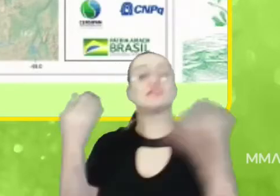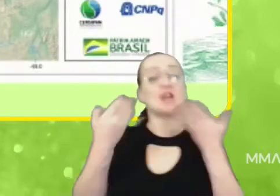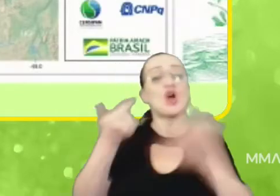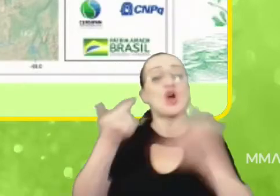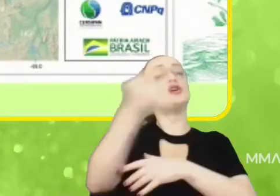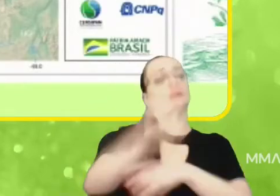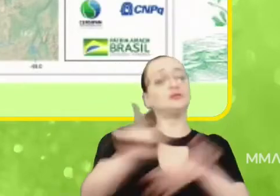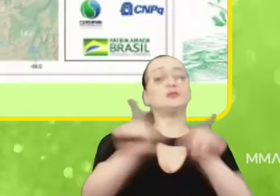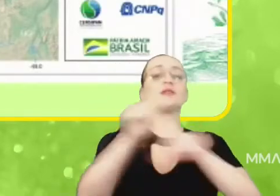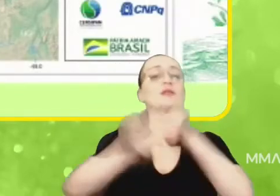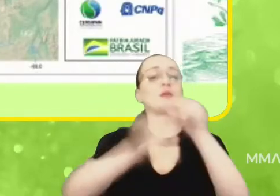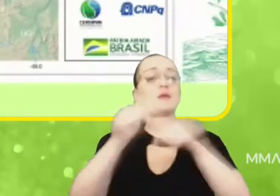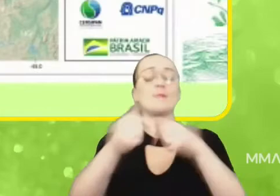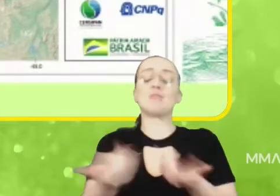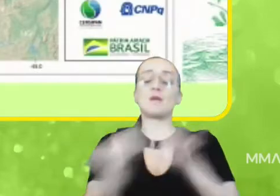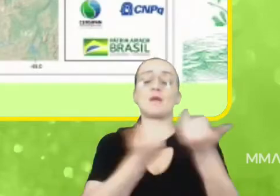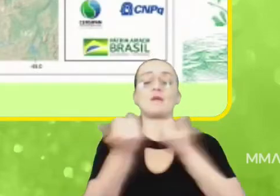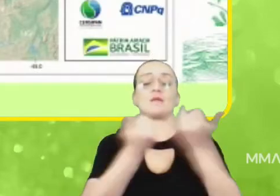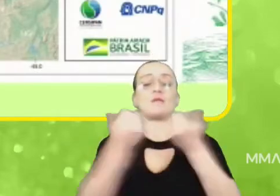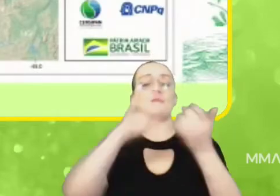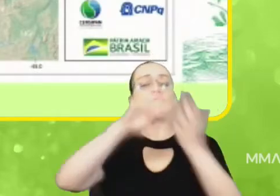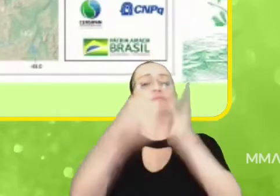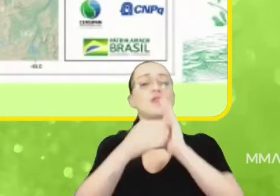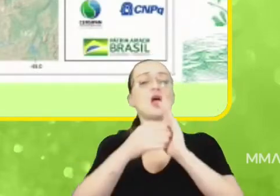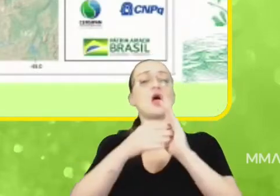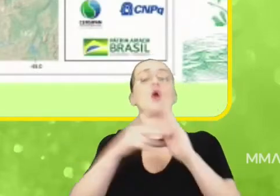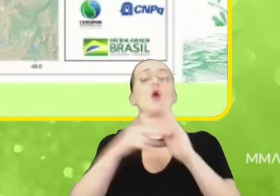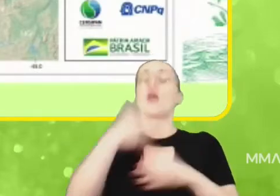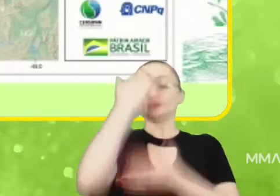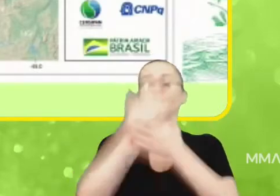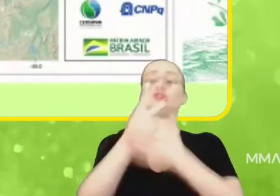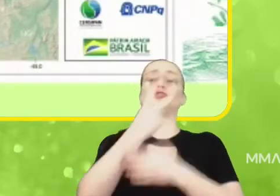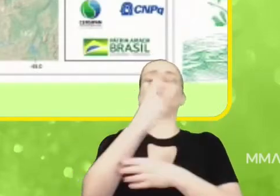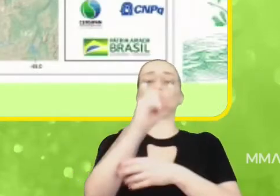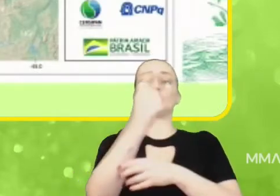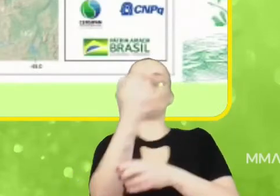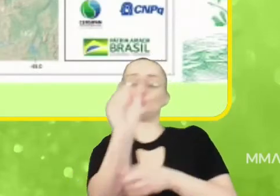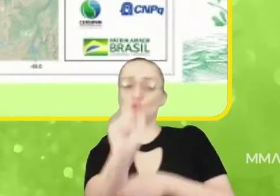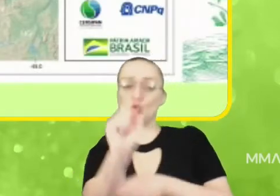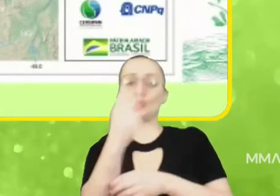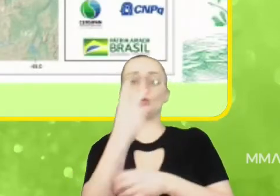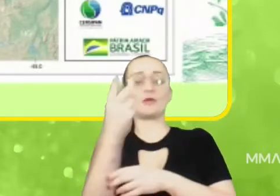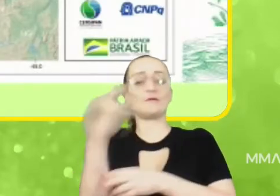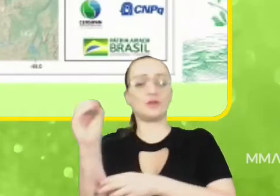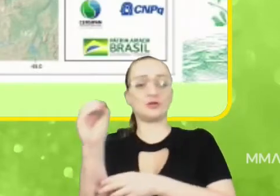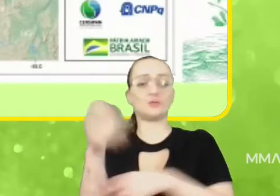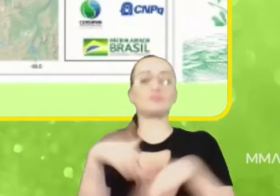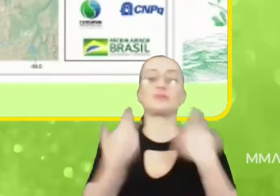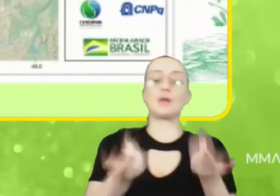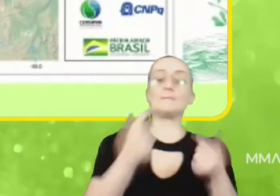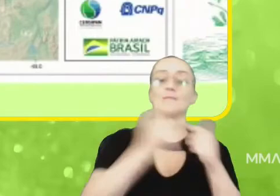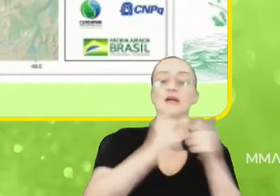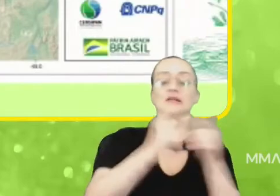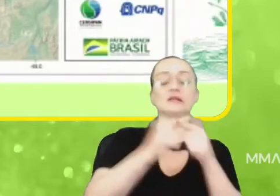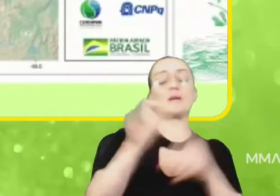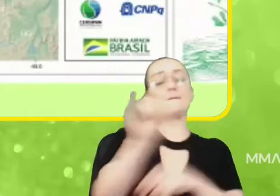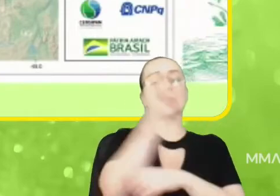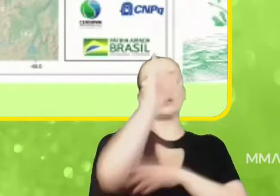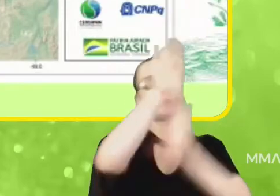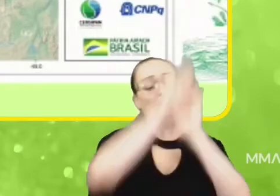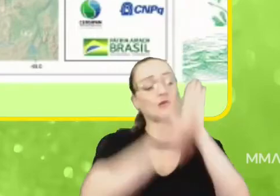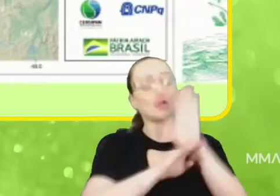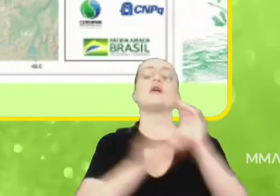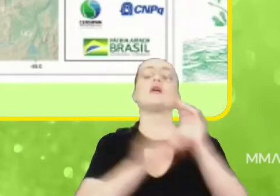trazer mais dados nos próximos anos, acho que de 2018 e 2020. Por conta da importância da agenda de recuperação de vegetação